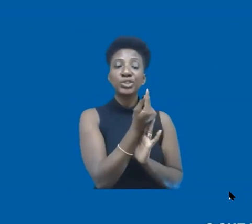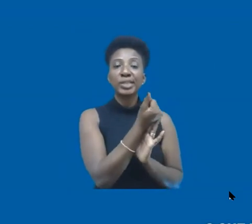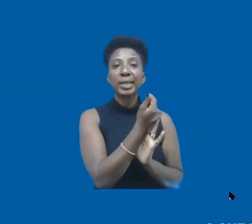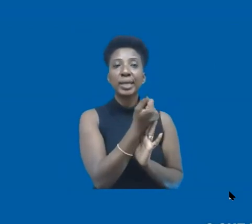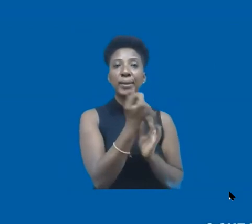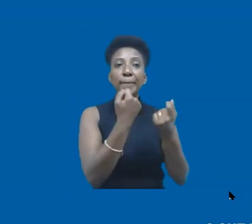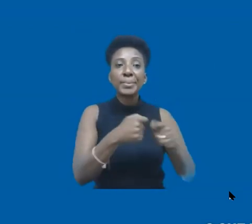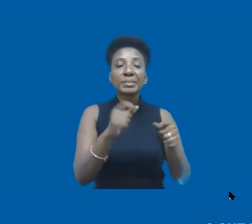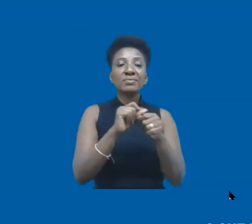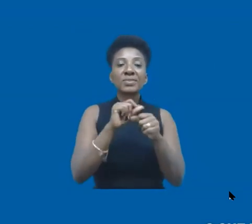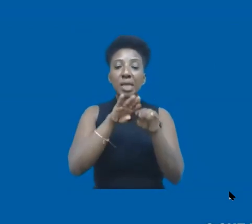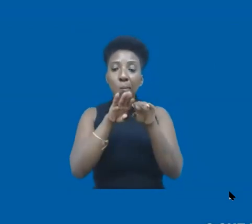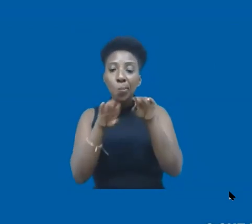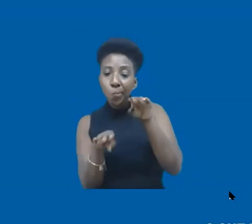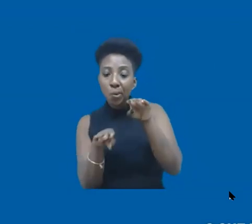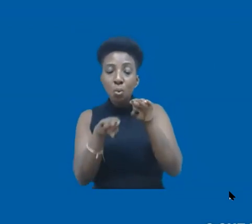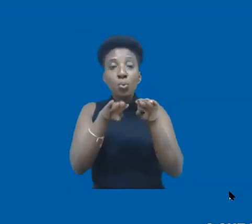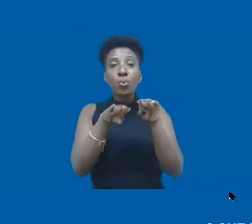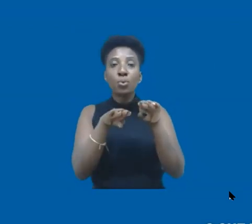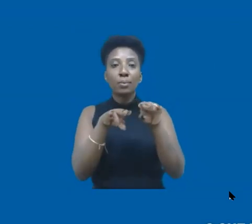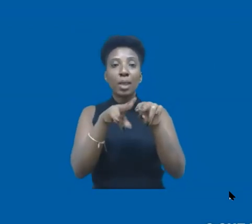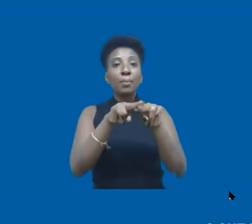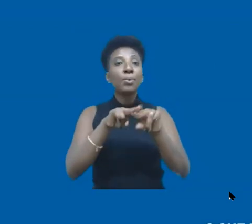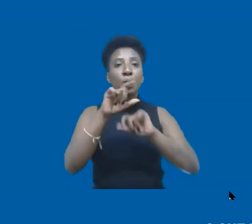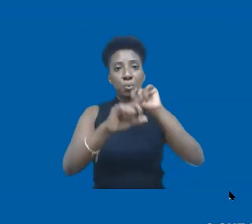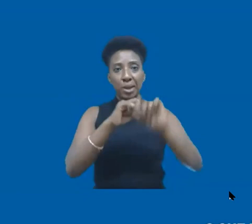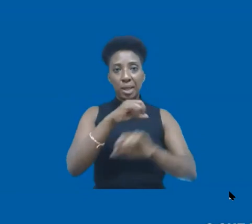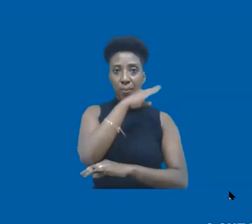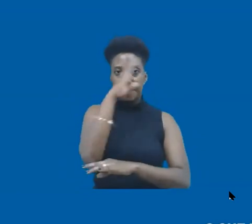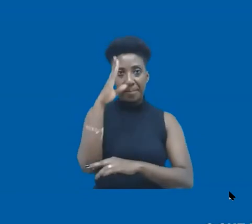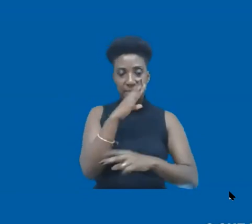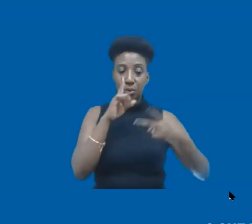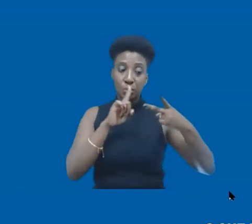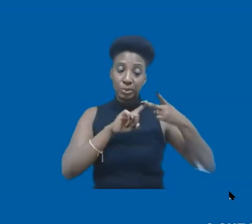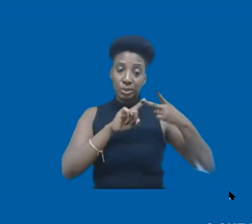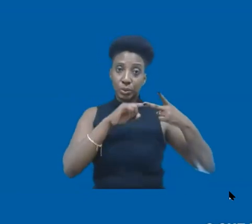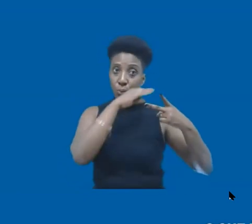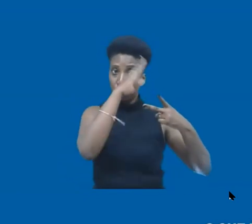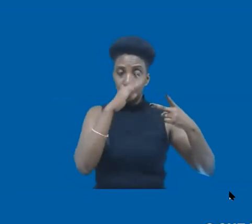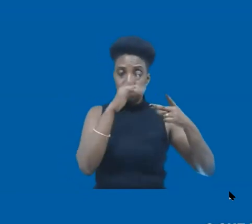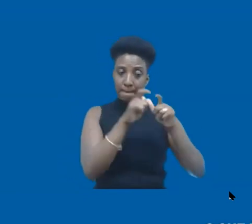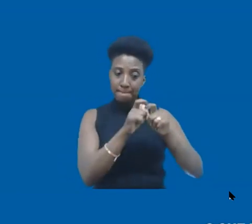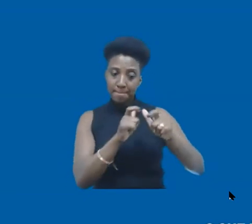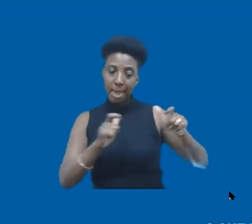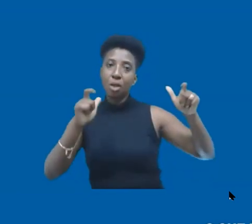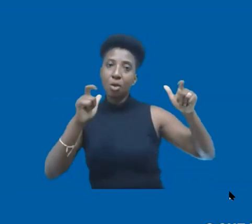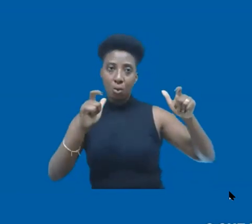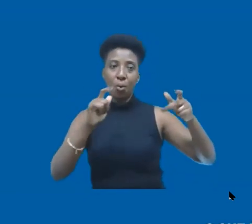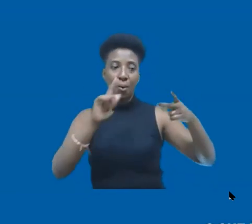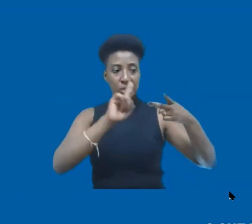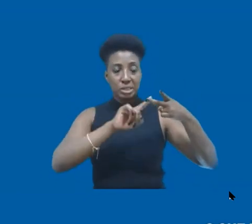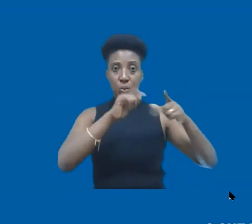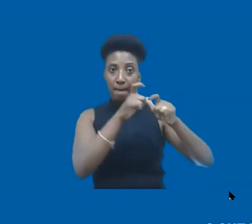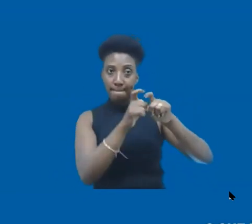-se as desigualdades. E não à toa, o Brasil é o segundo maior país do mundo. Nós temos quase 200 países no mundo. O Brasil é